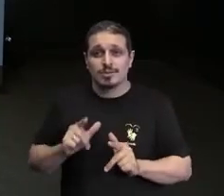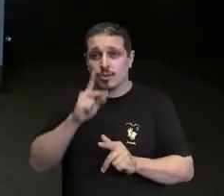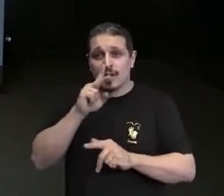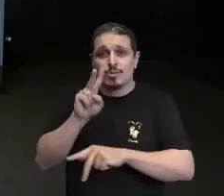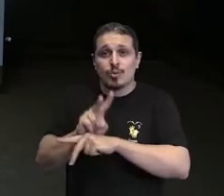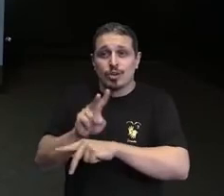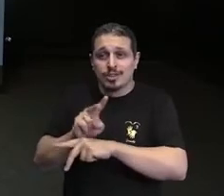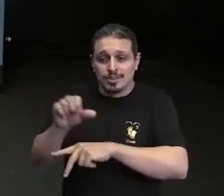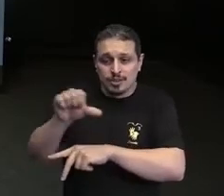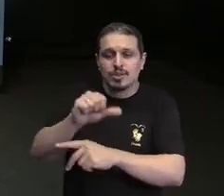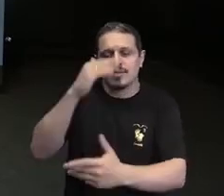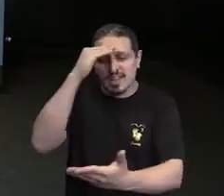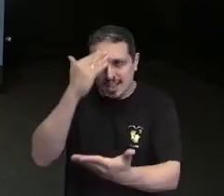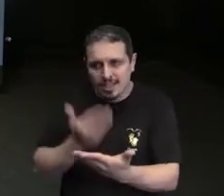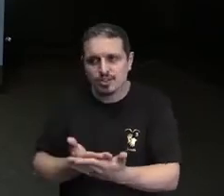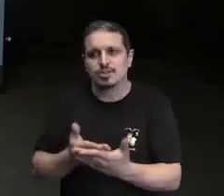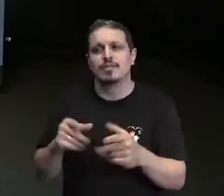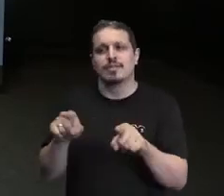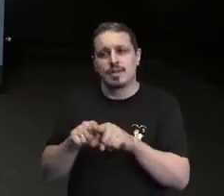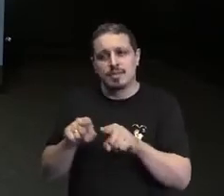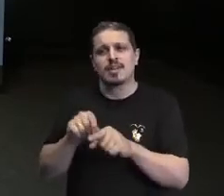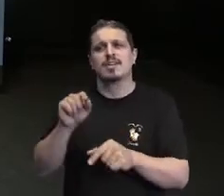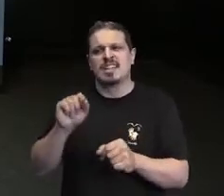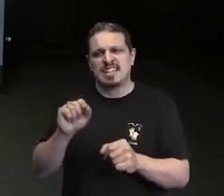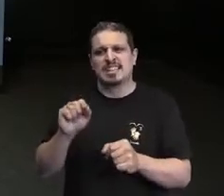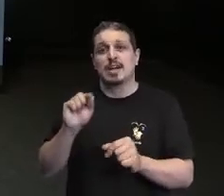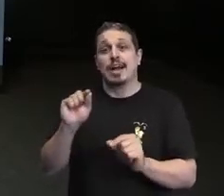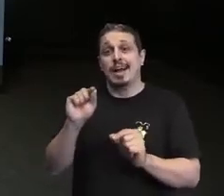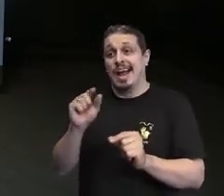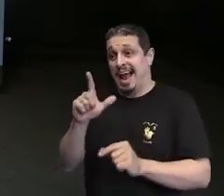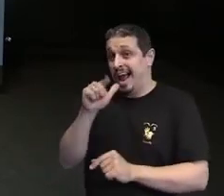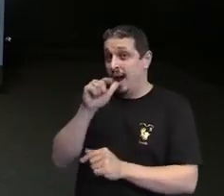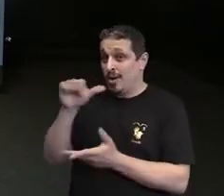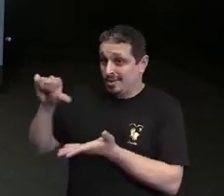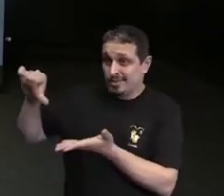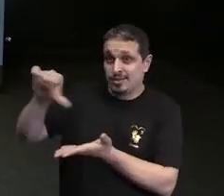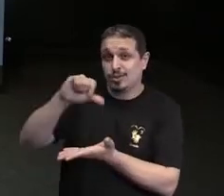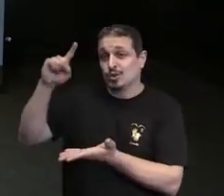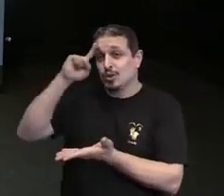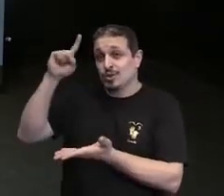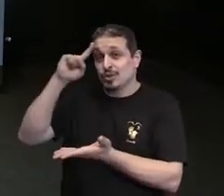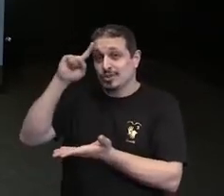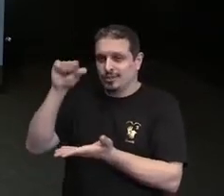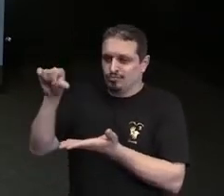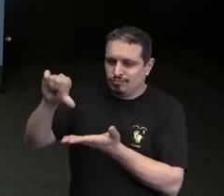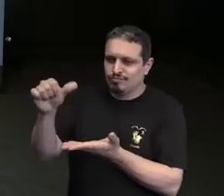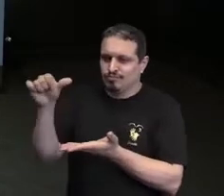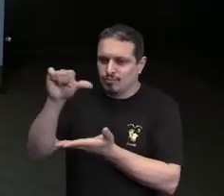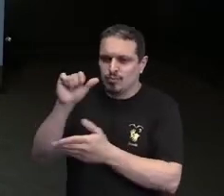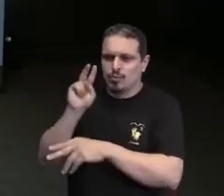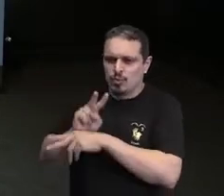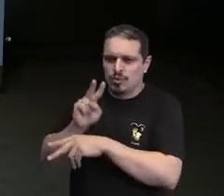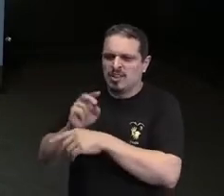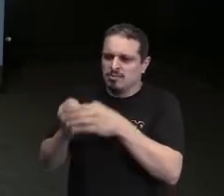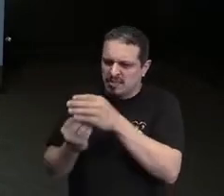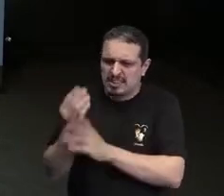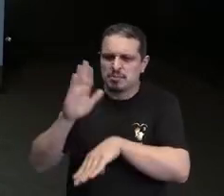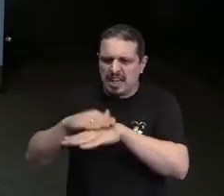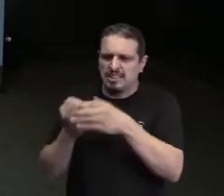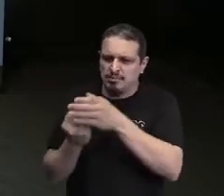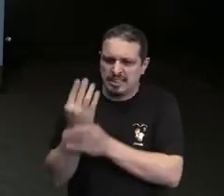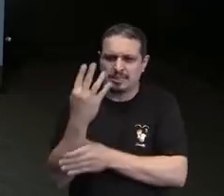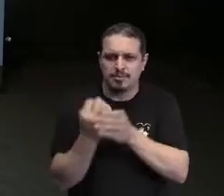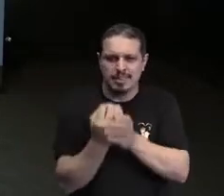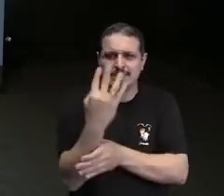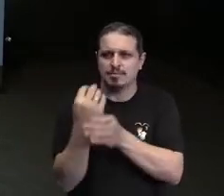acredita que se você colocar água ali todos os dias, ela vai ter um potencial de brotamento e um potencial de ter uma história. Se essa